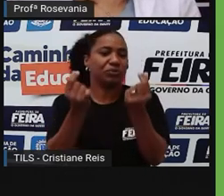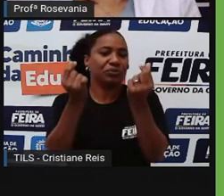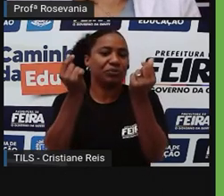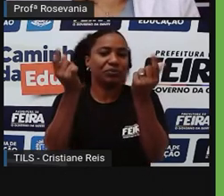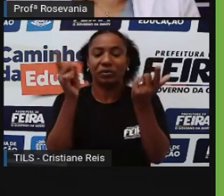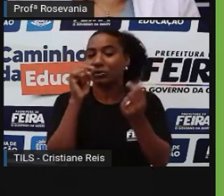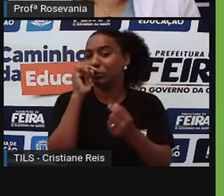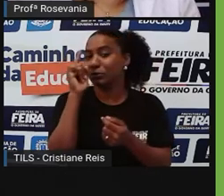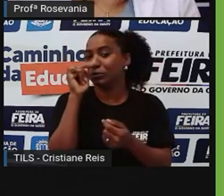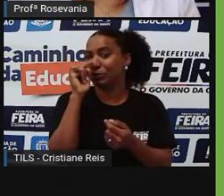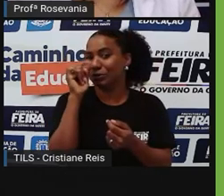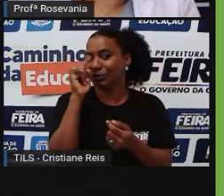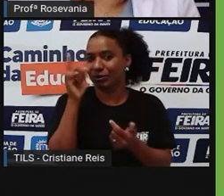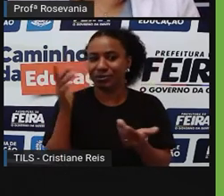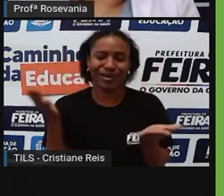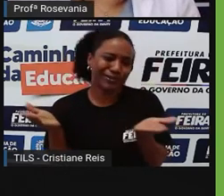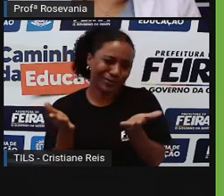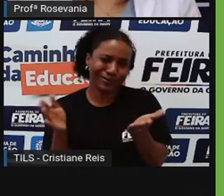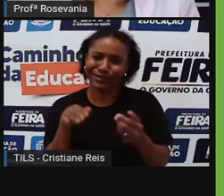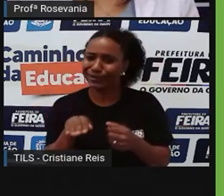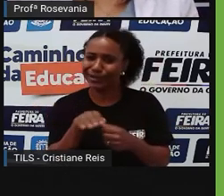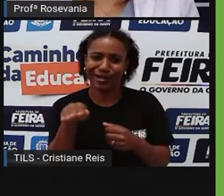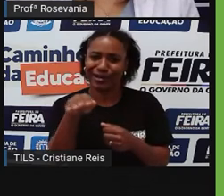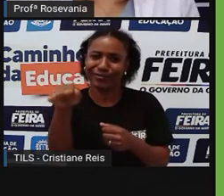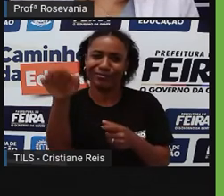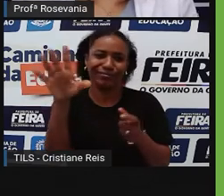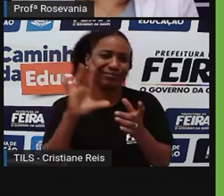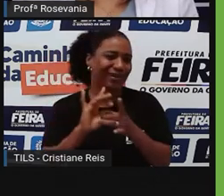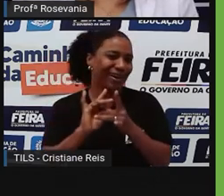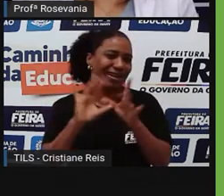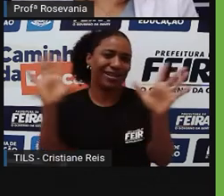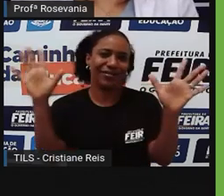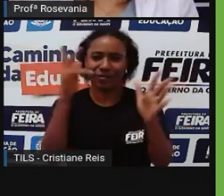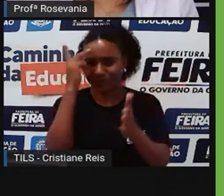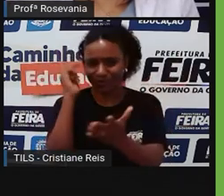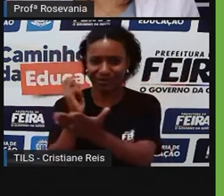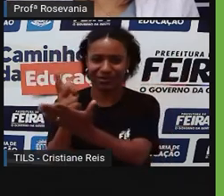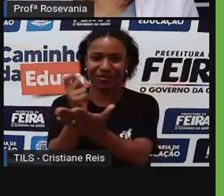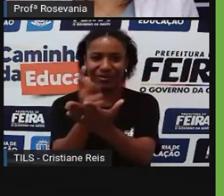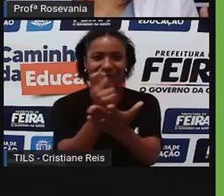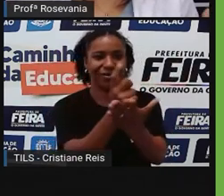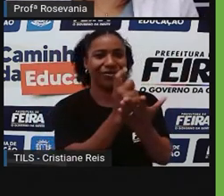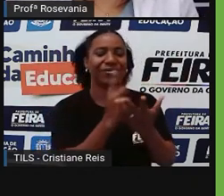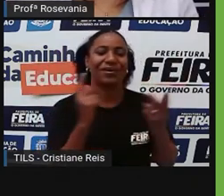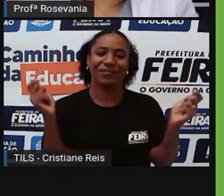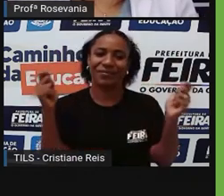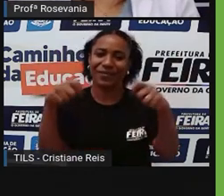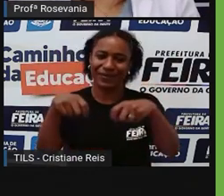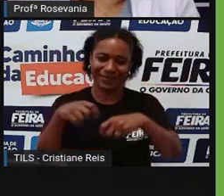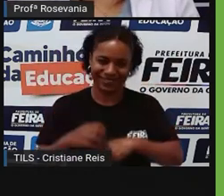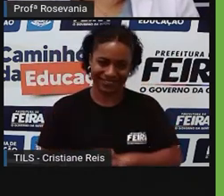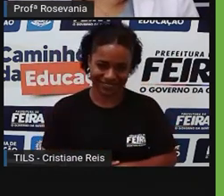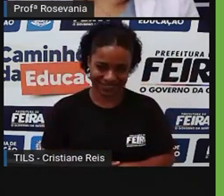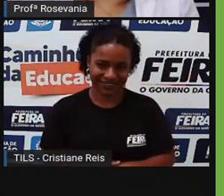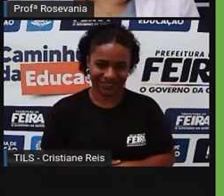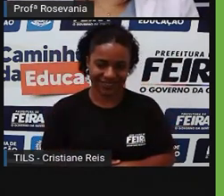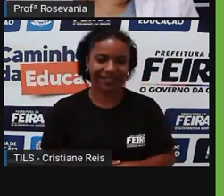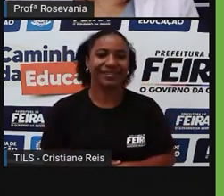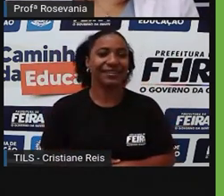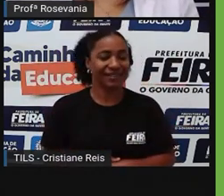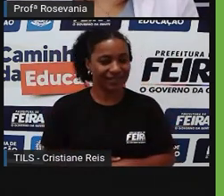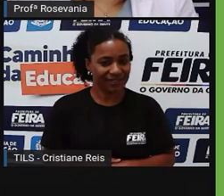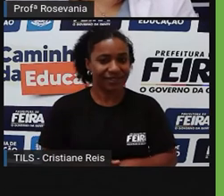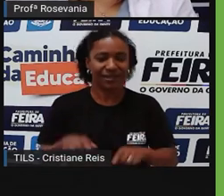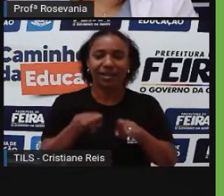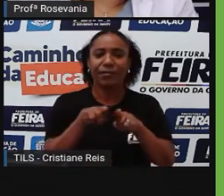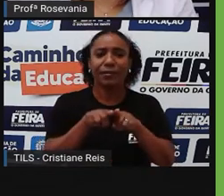o carro popularizou, muita gente tem carro, mas antes eram poucas pessoas, até as estradas não tinham essa preocupação de serem bem empavimentadas,